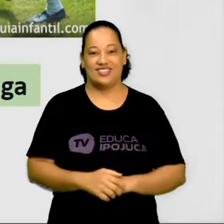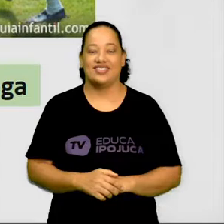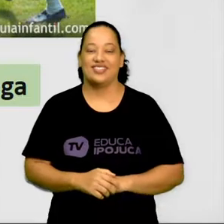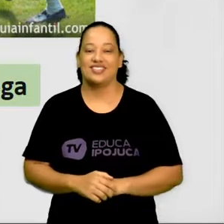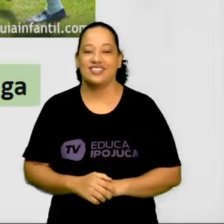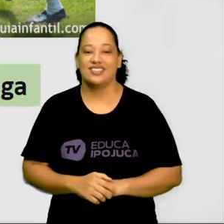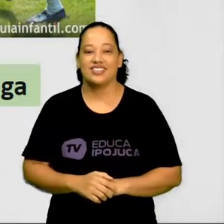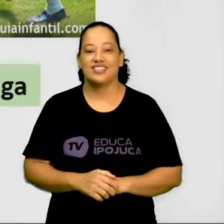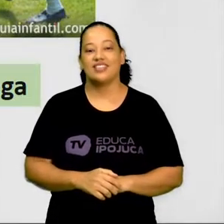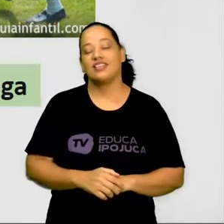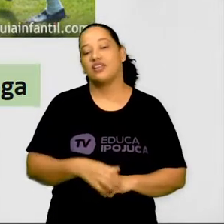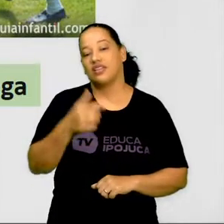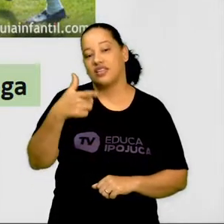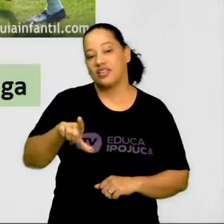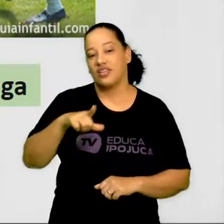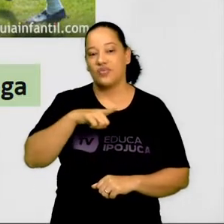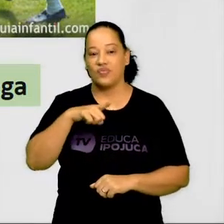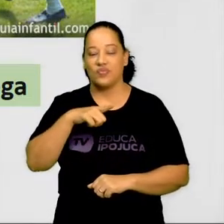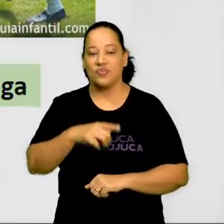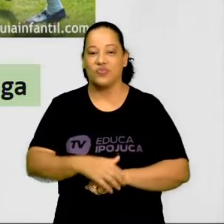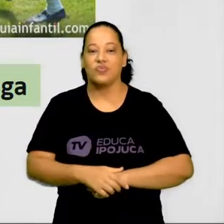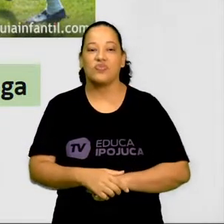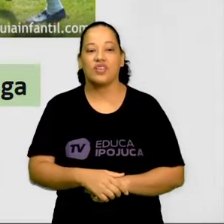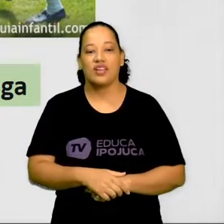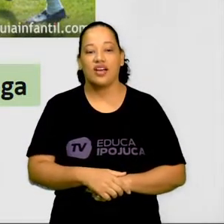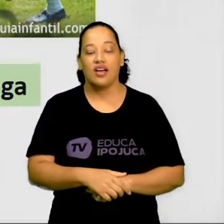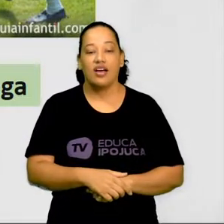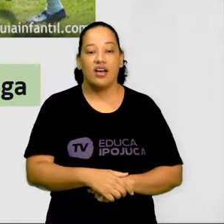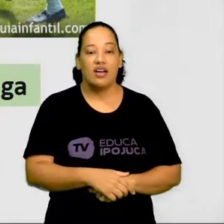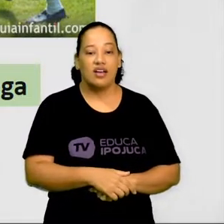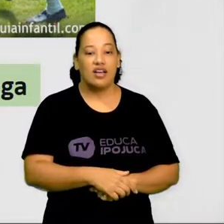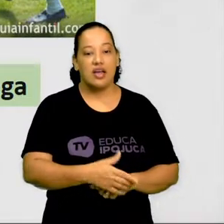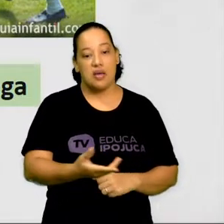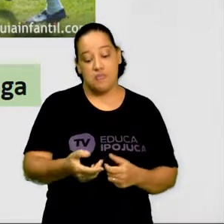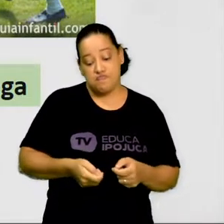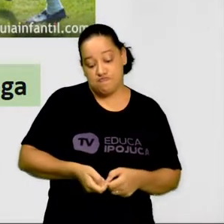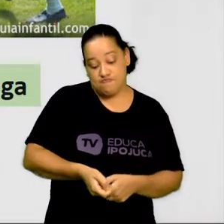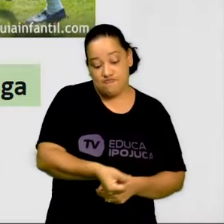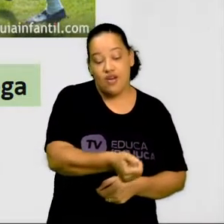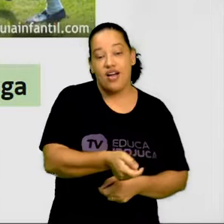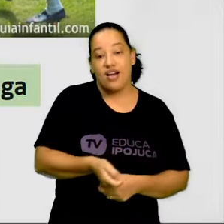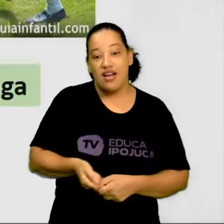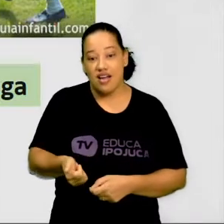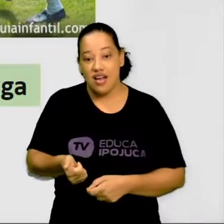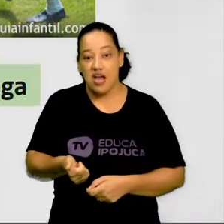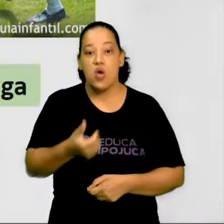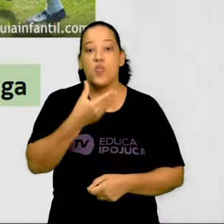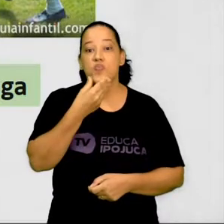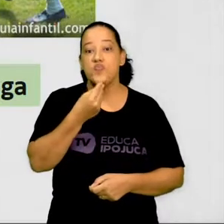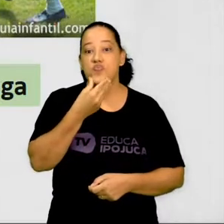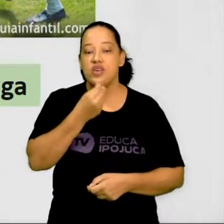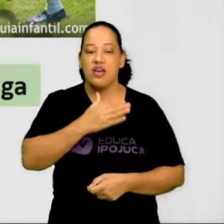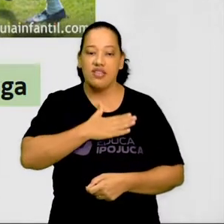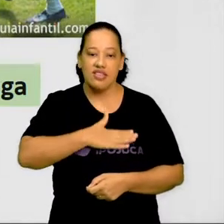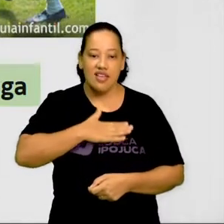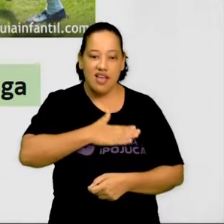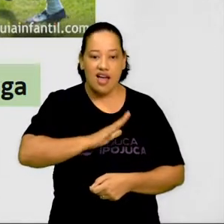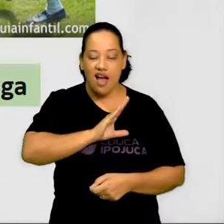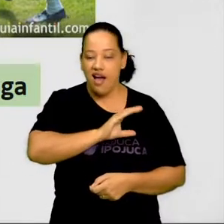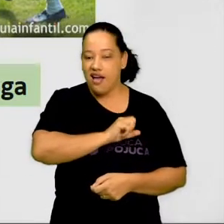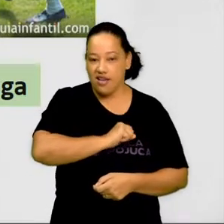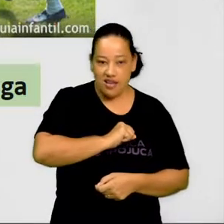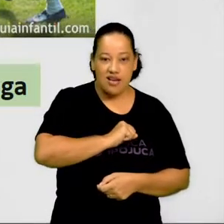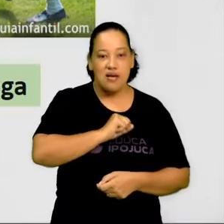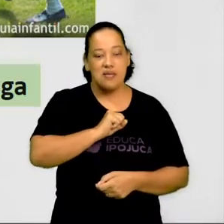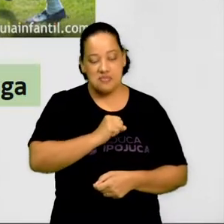Bom, temos também a bola de gude, que a maioria dos meninos amam e gostam bastante, né?